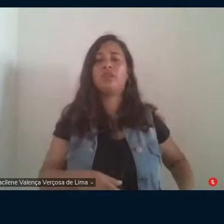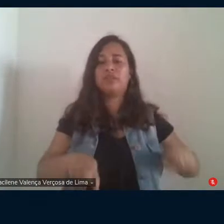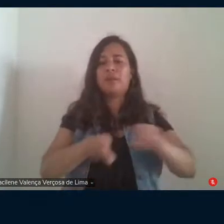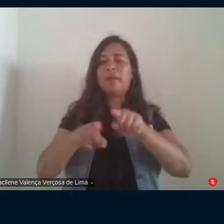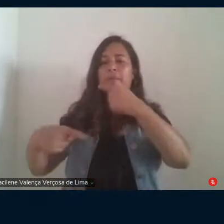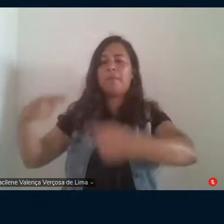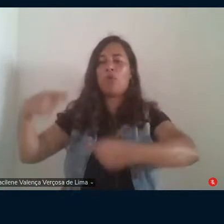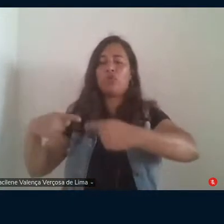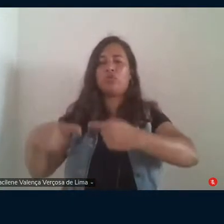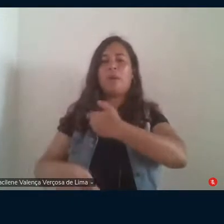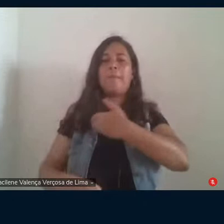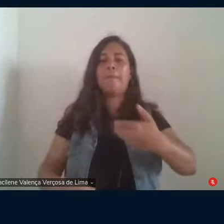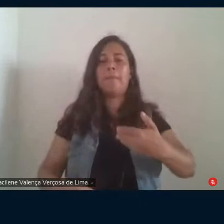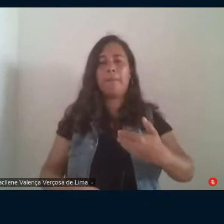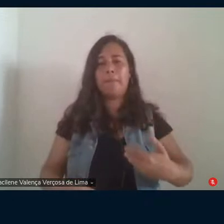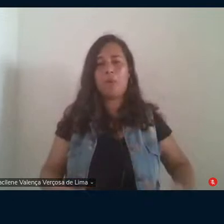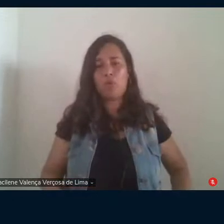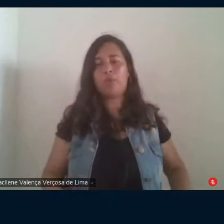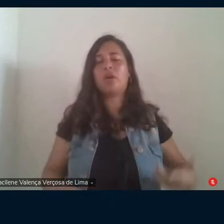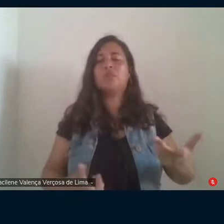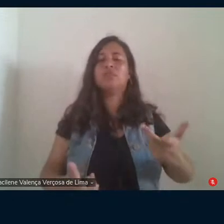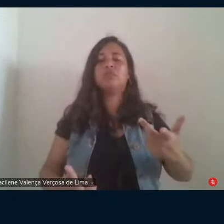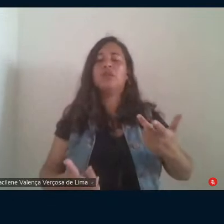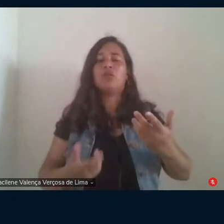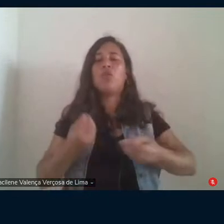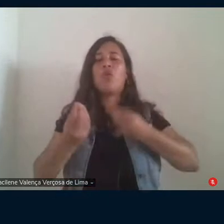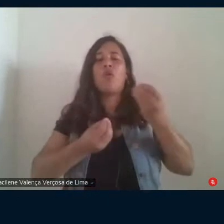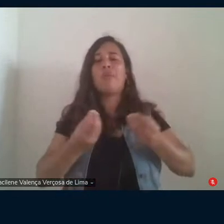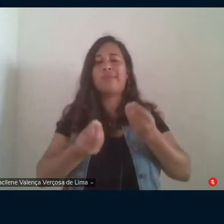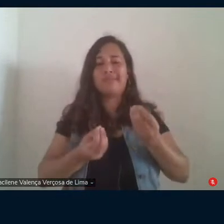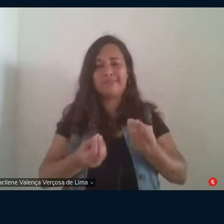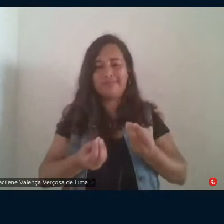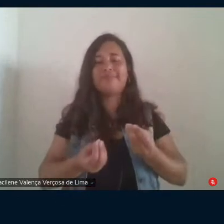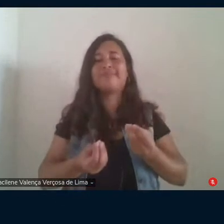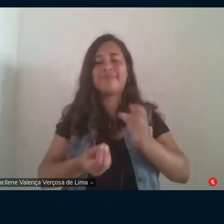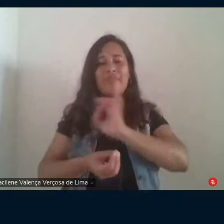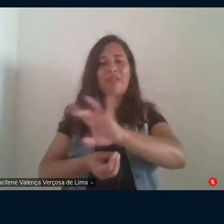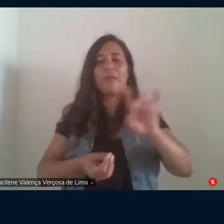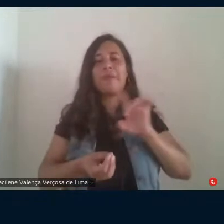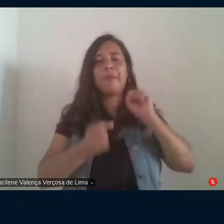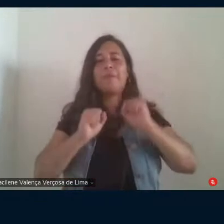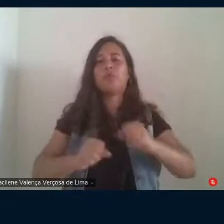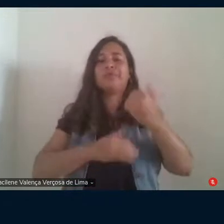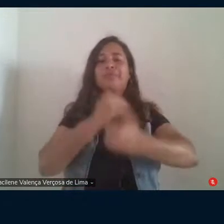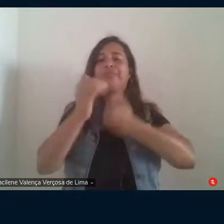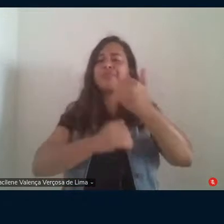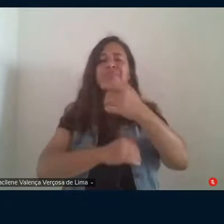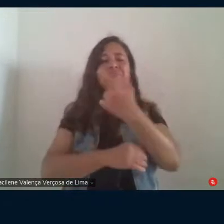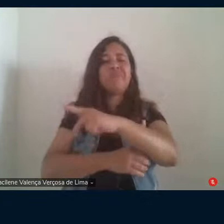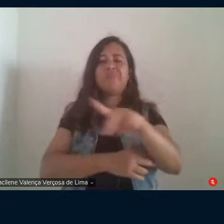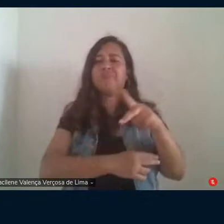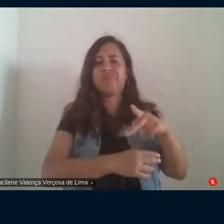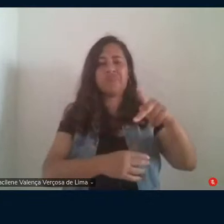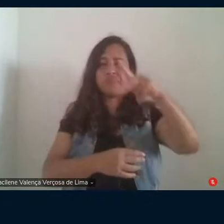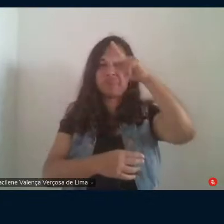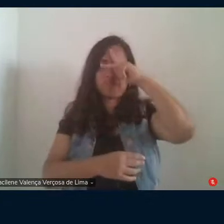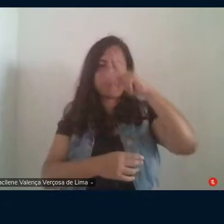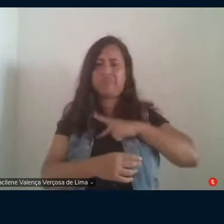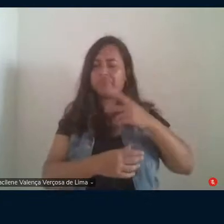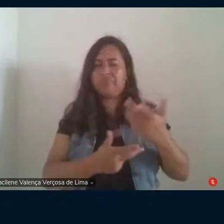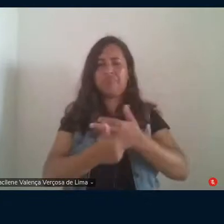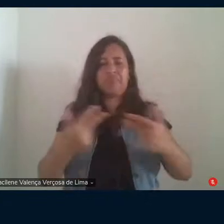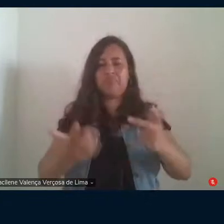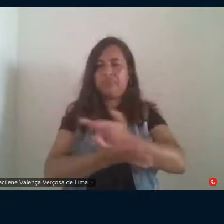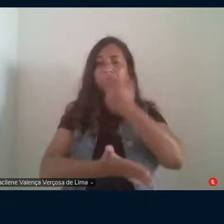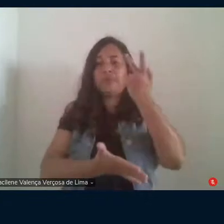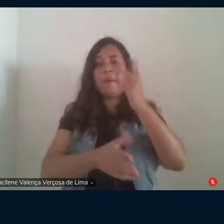desse período não são dignas dos fatos cada um pode construir sua versão para os fatos mas